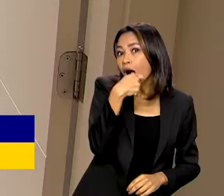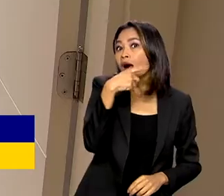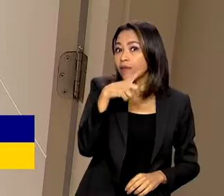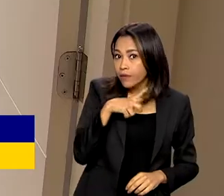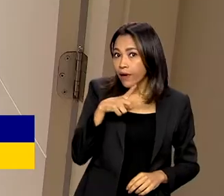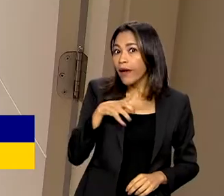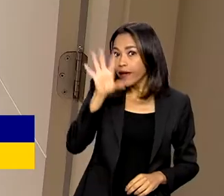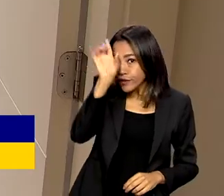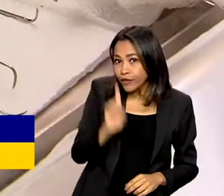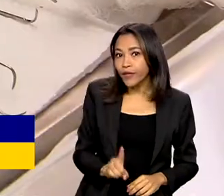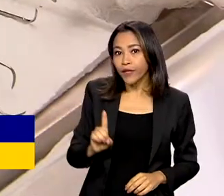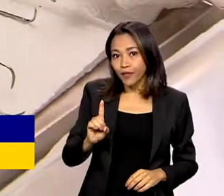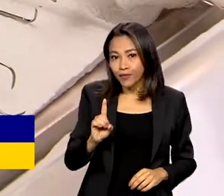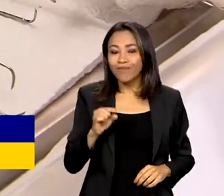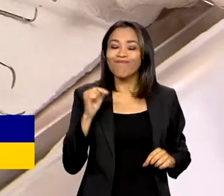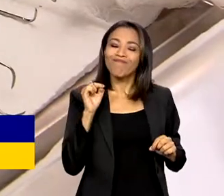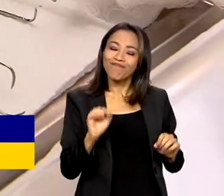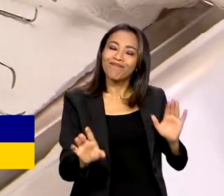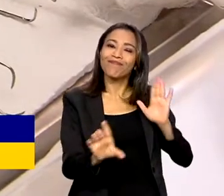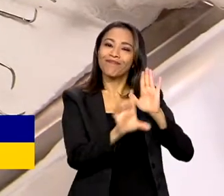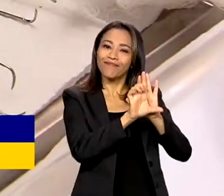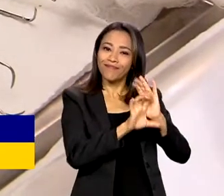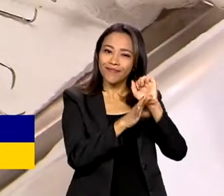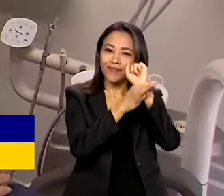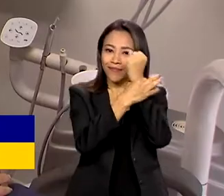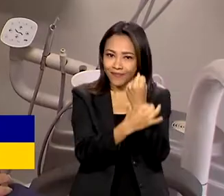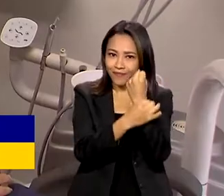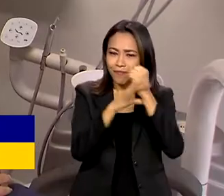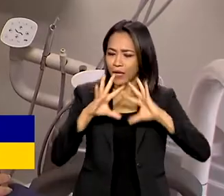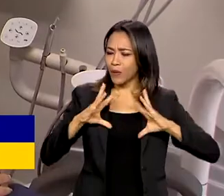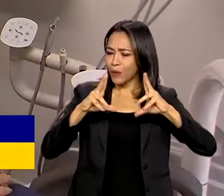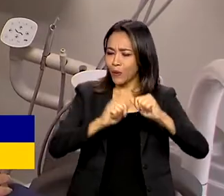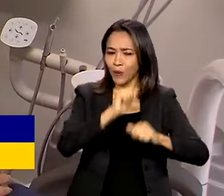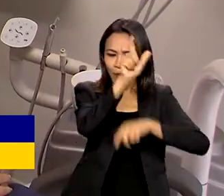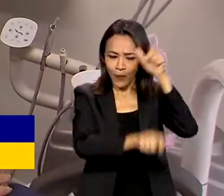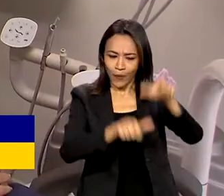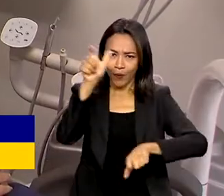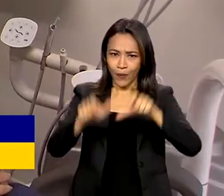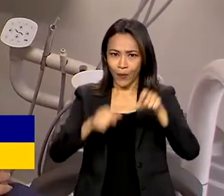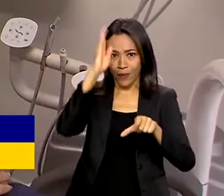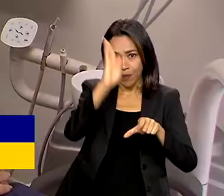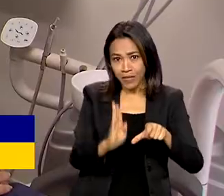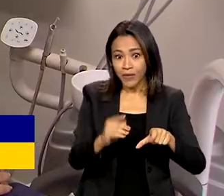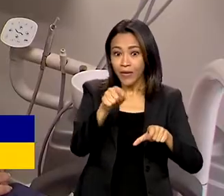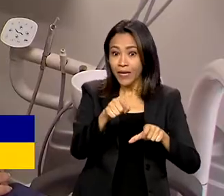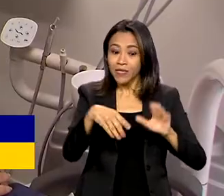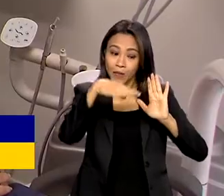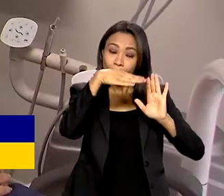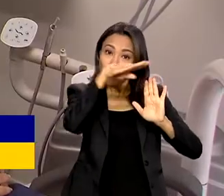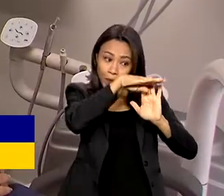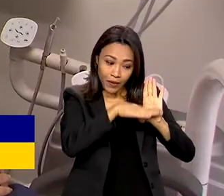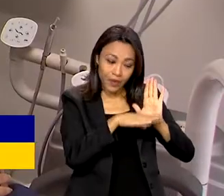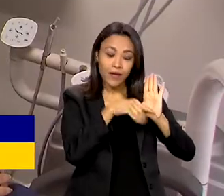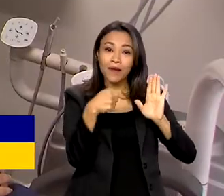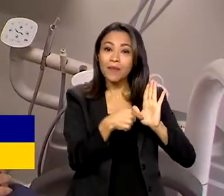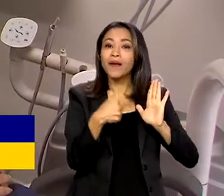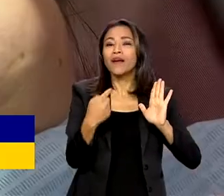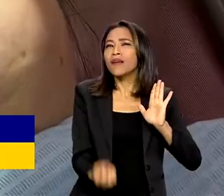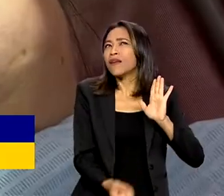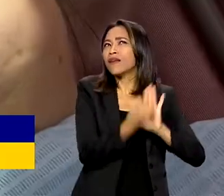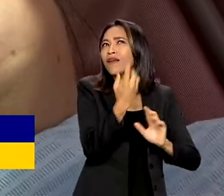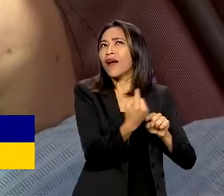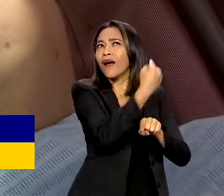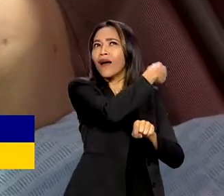garantido por lei para todos os brasileiros. O programa Brasil Sorridente, criado em 2004,